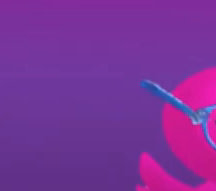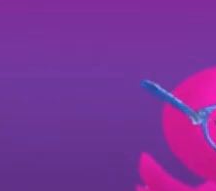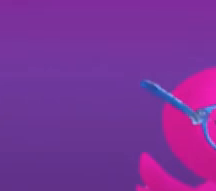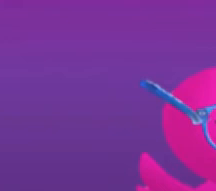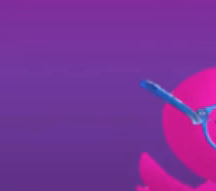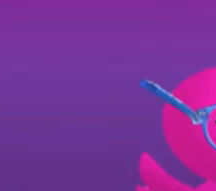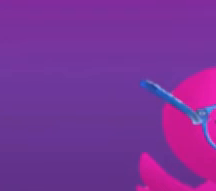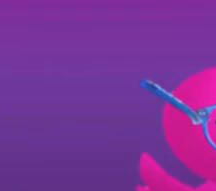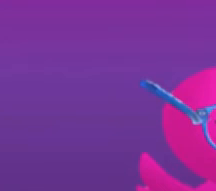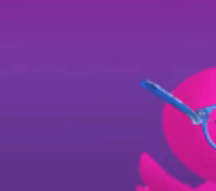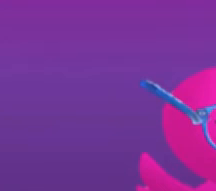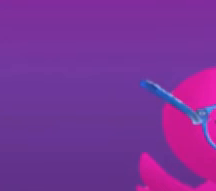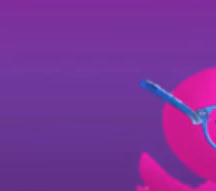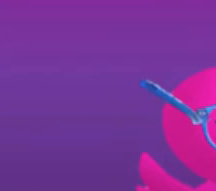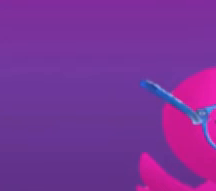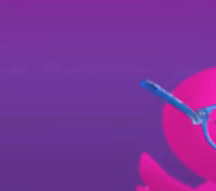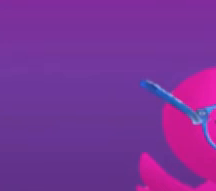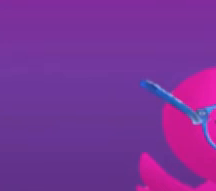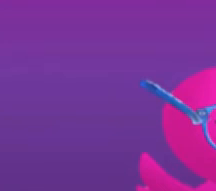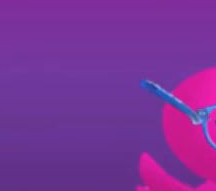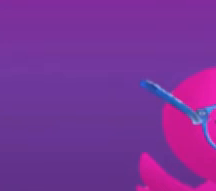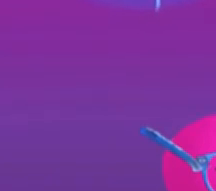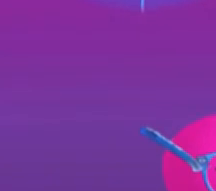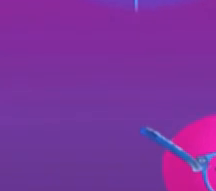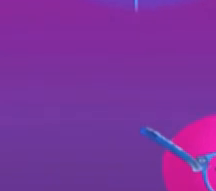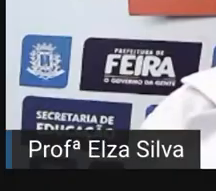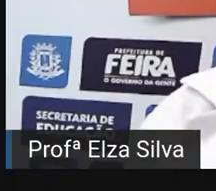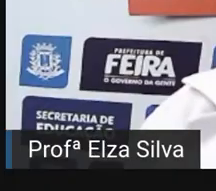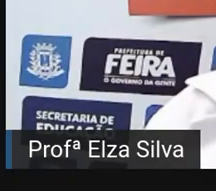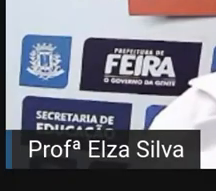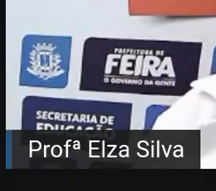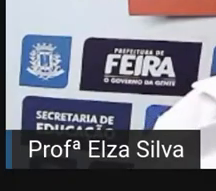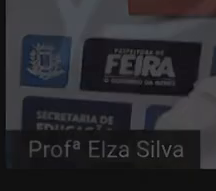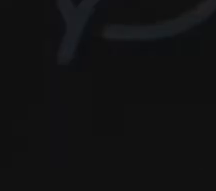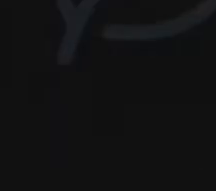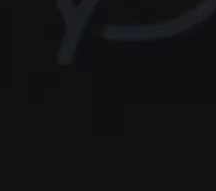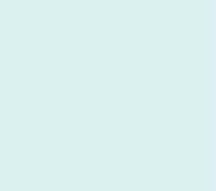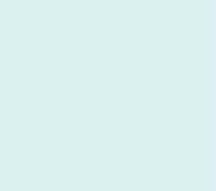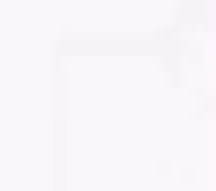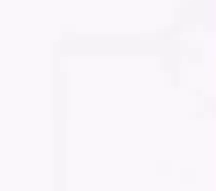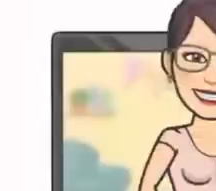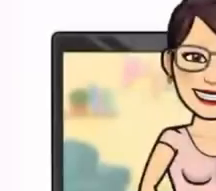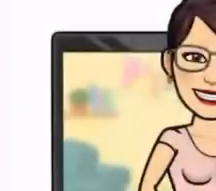my kids ok students